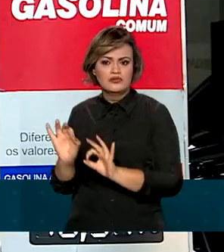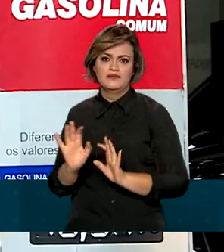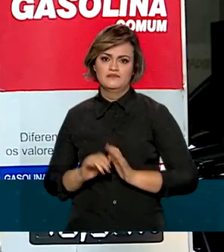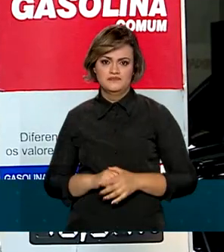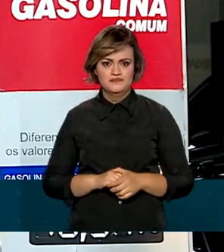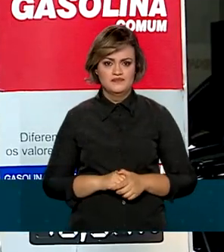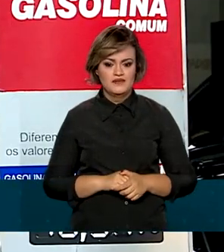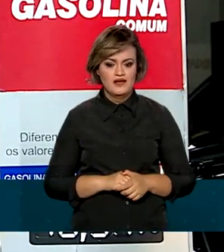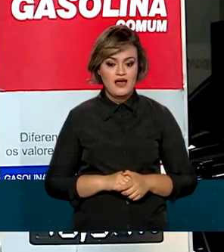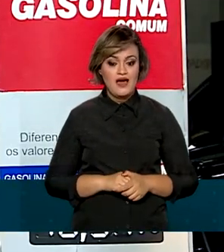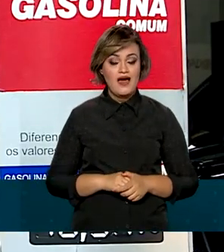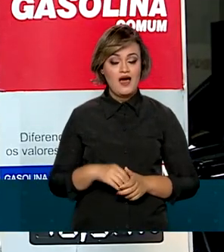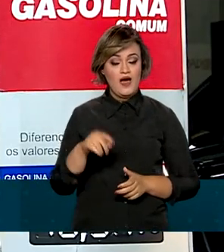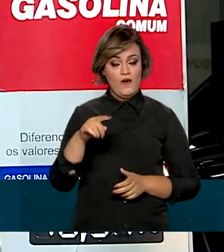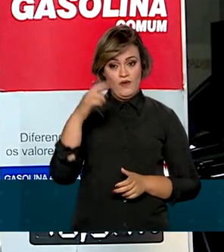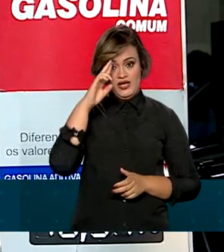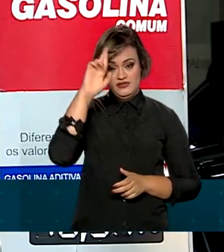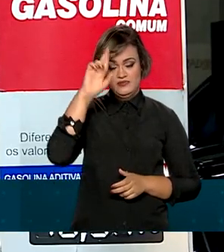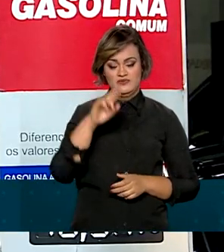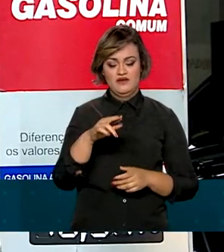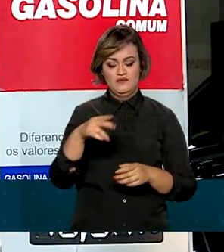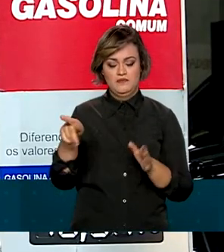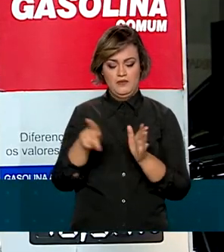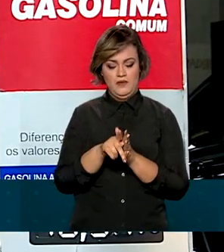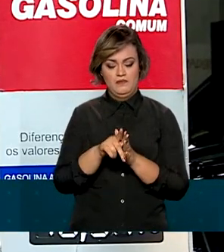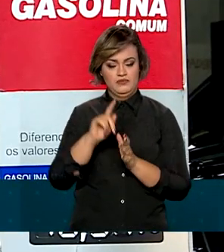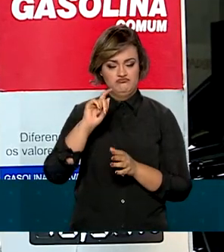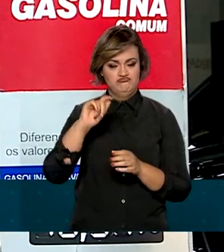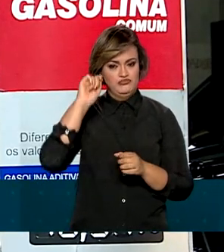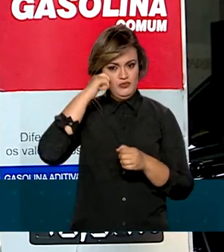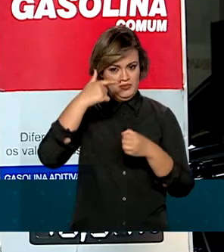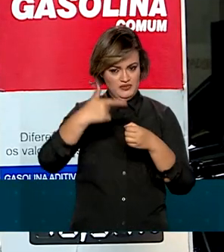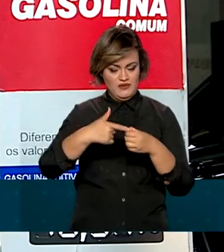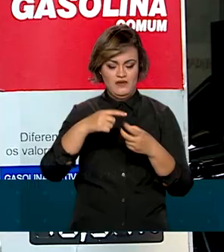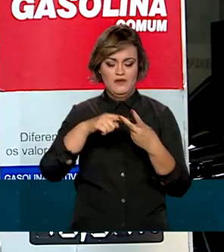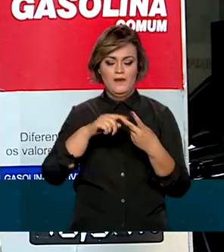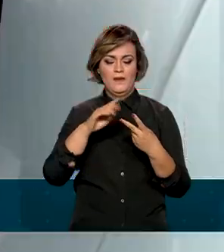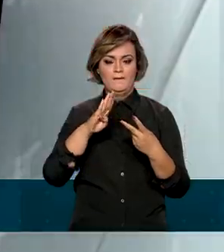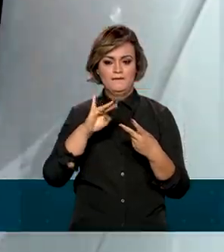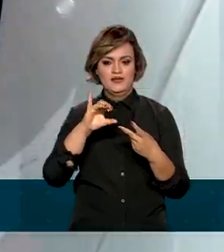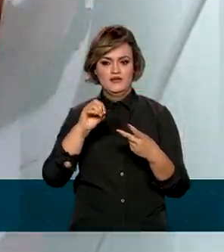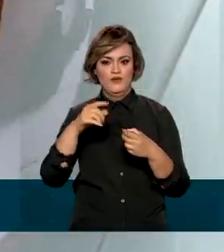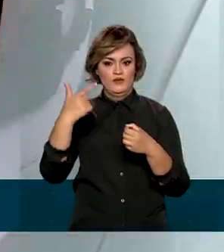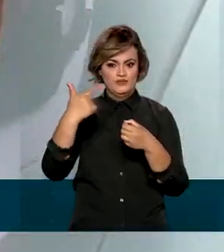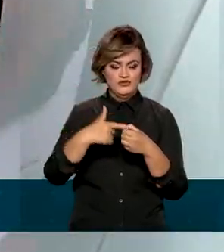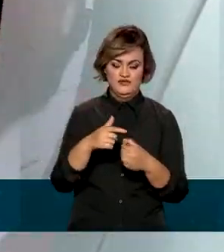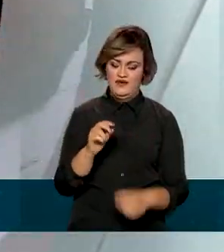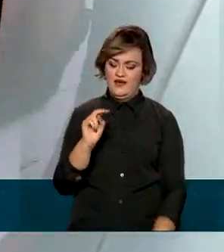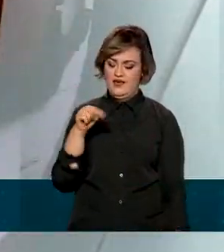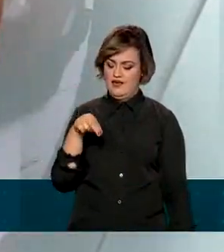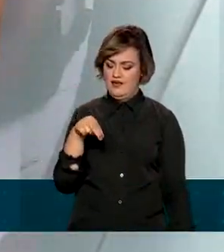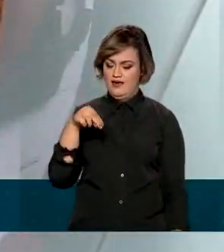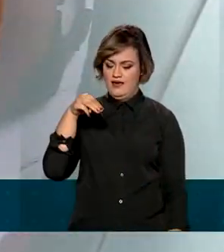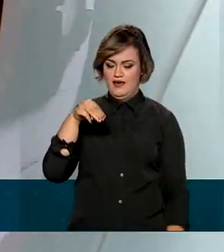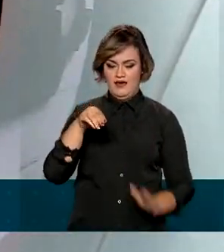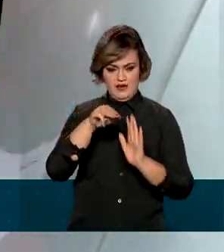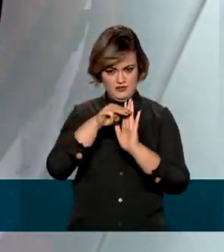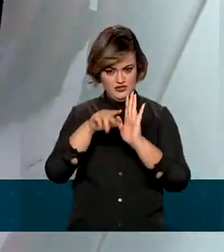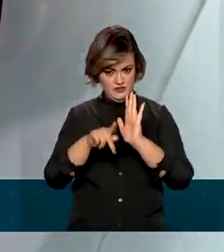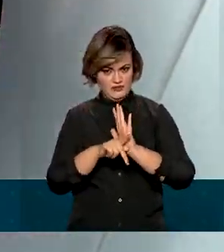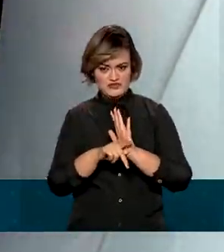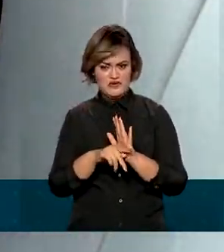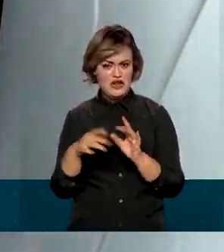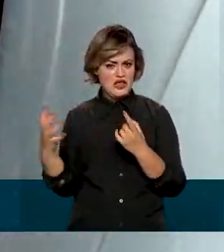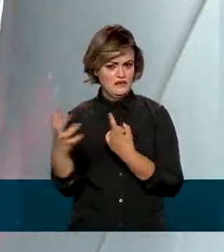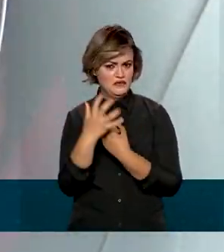Segundo a Agência Nacional do Petróleo, Gás Natural e Biocombustíveis, a ANP, a medida não trará